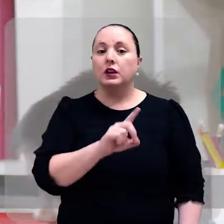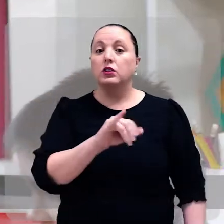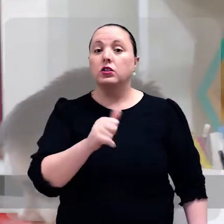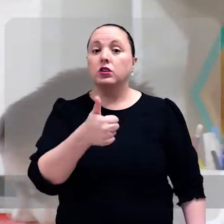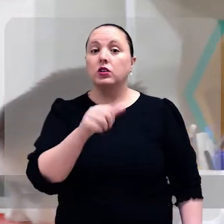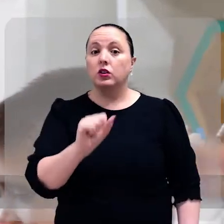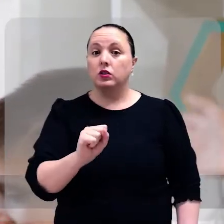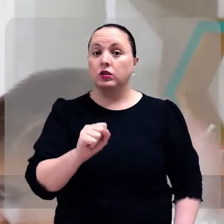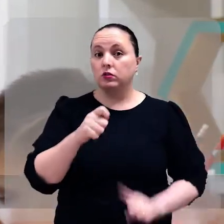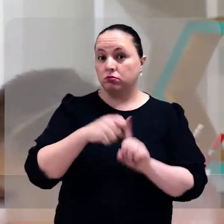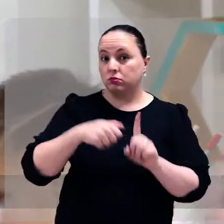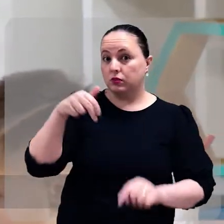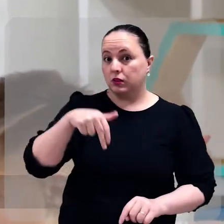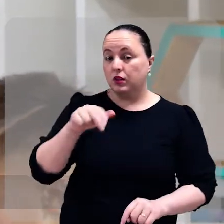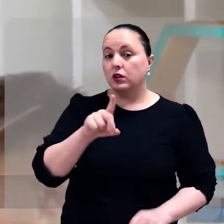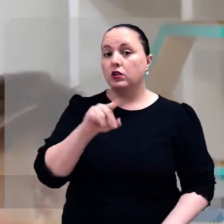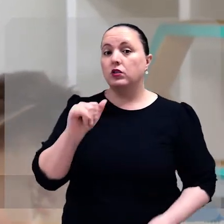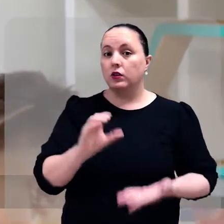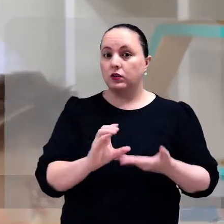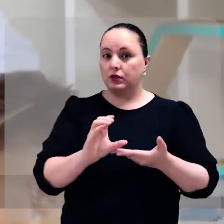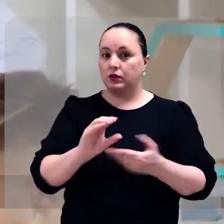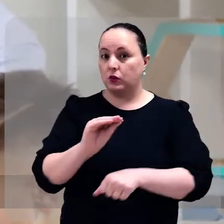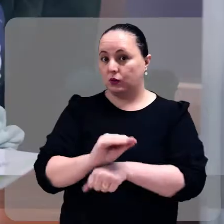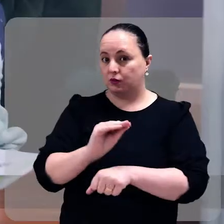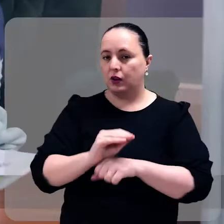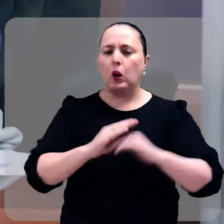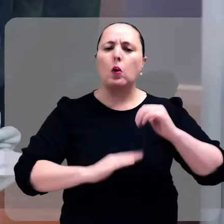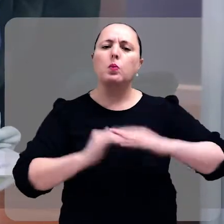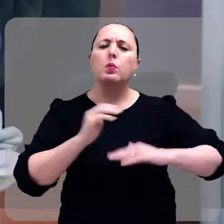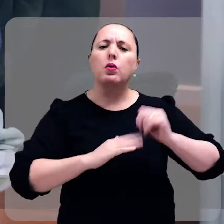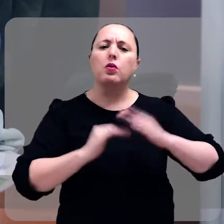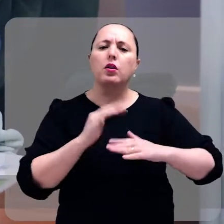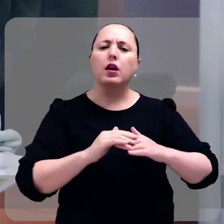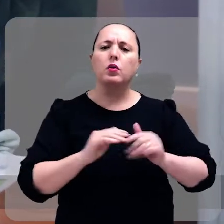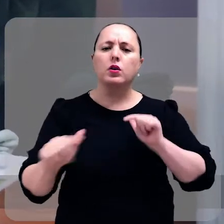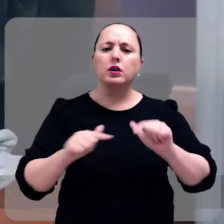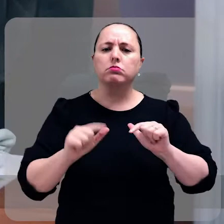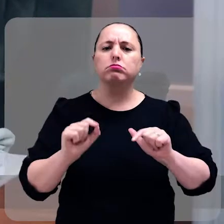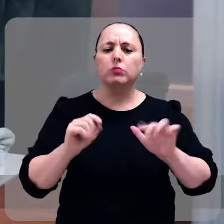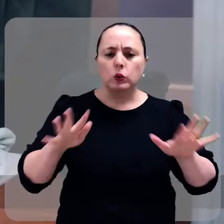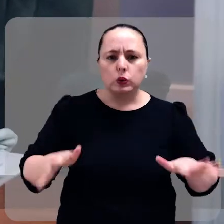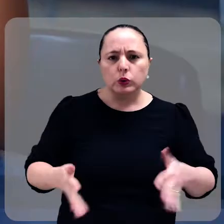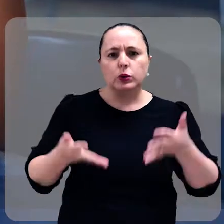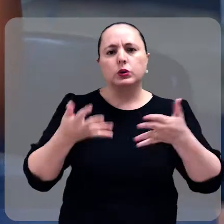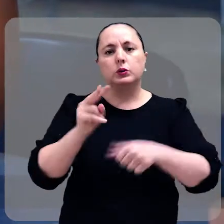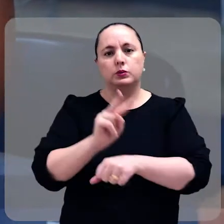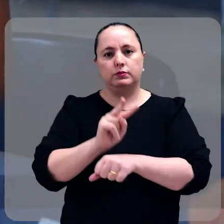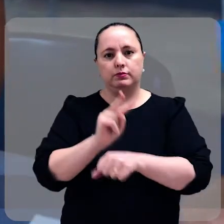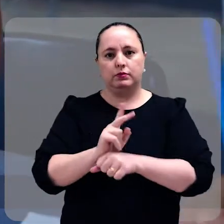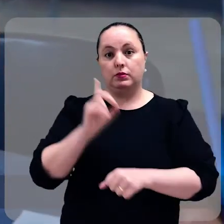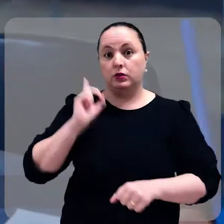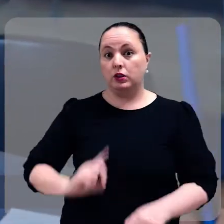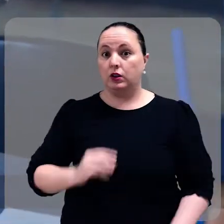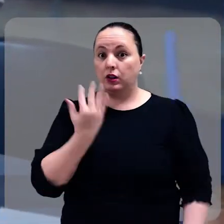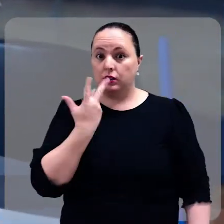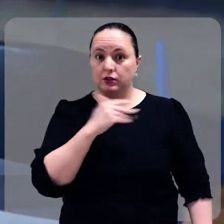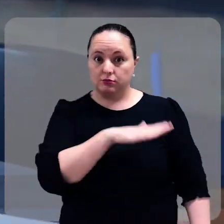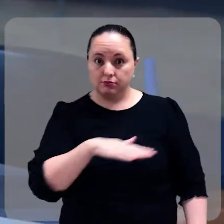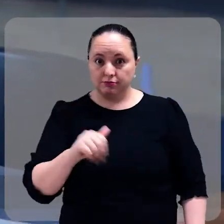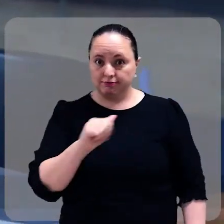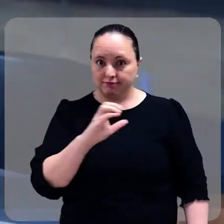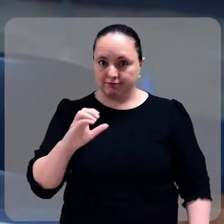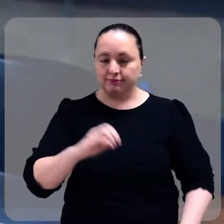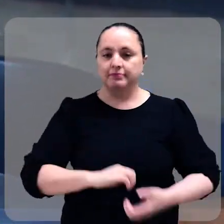Dia 18 de novembro é o dia do Conselheiro Tutelar, um profissional que se dedica à promoção e à proteção dos direitos da